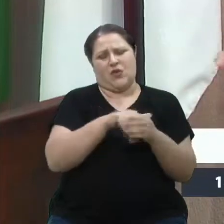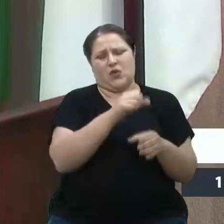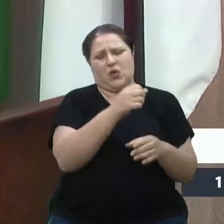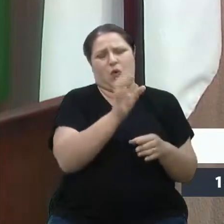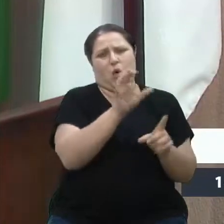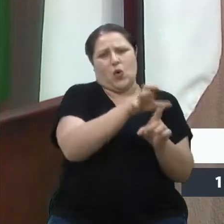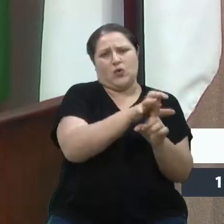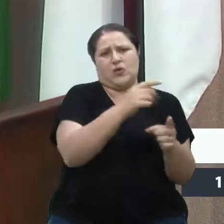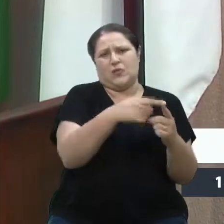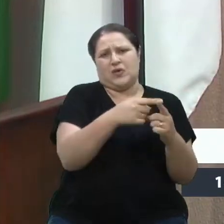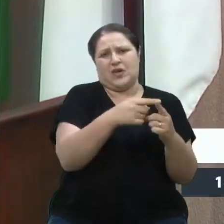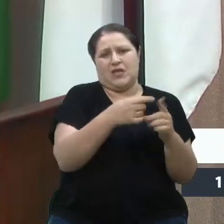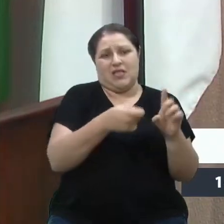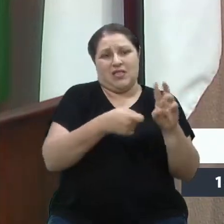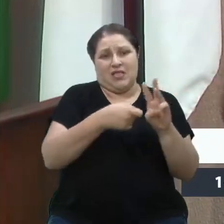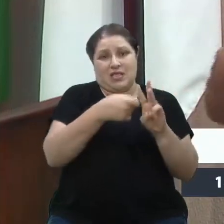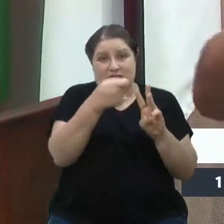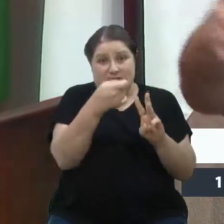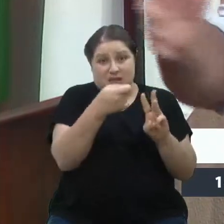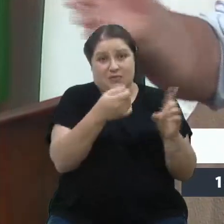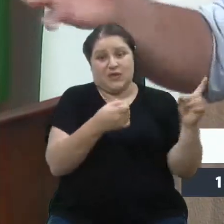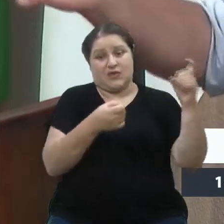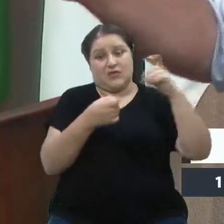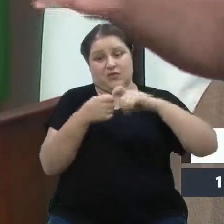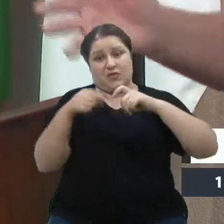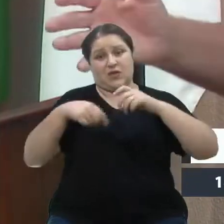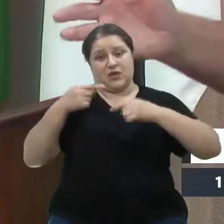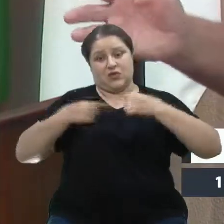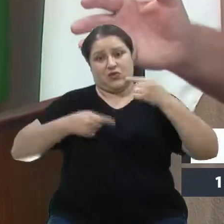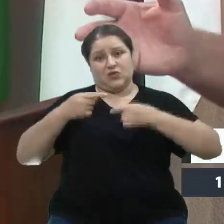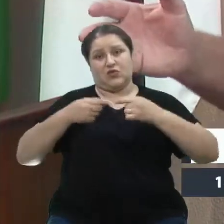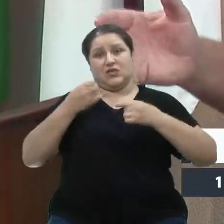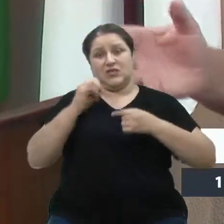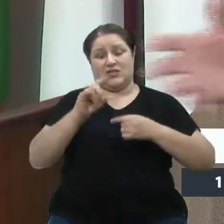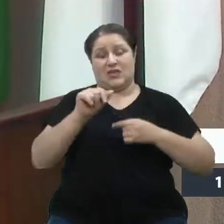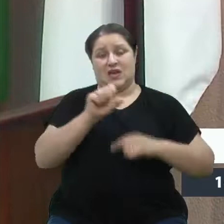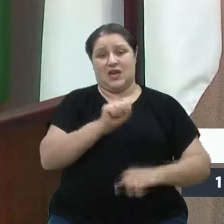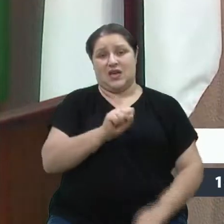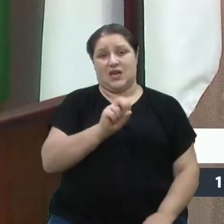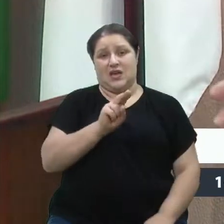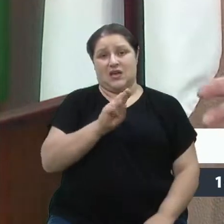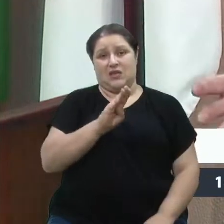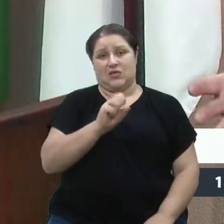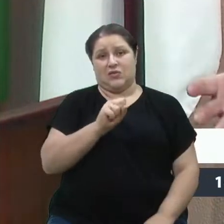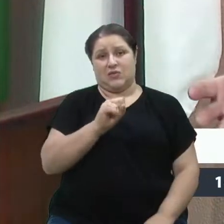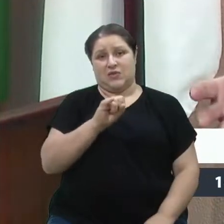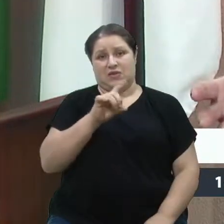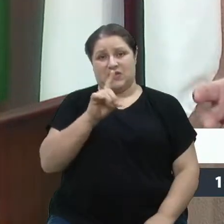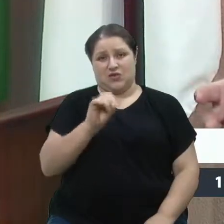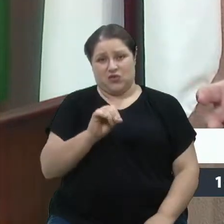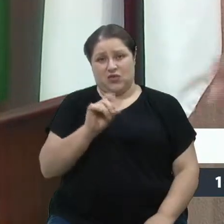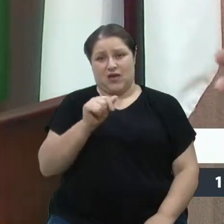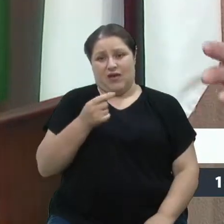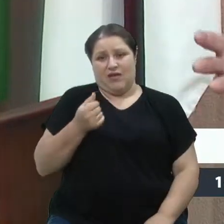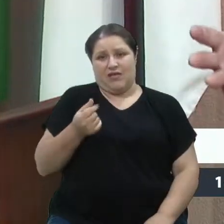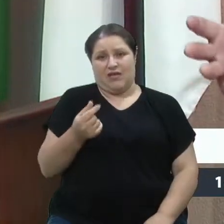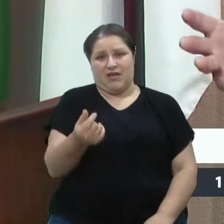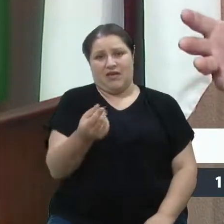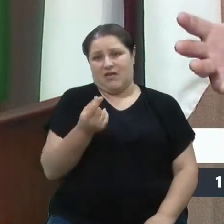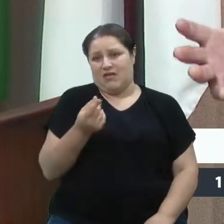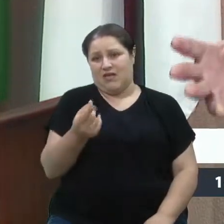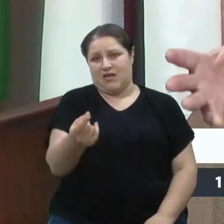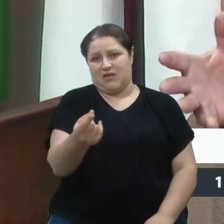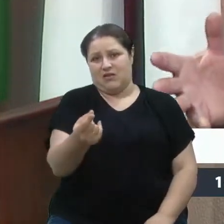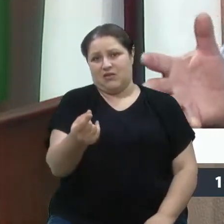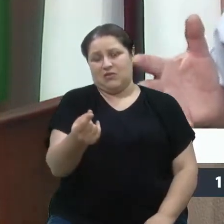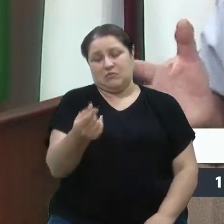se o subsídio for eterno, como falam por aí, deve vir na LDO, né? Próximo ano deve vir na